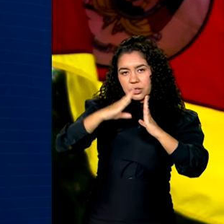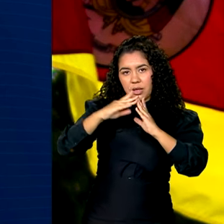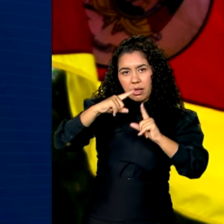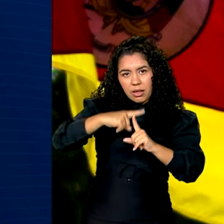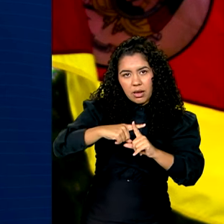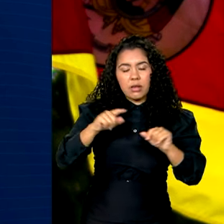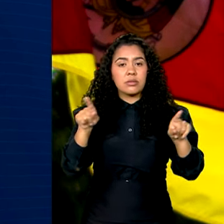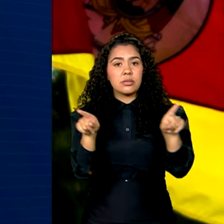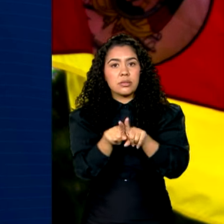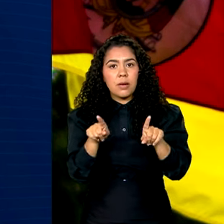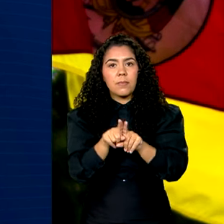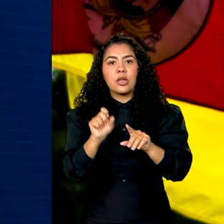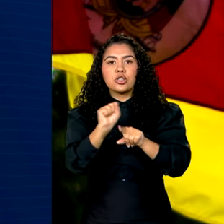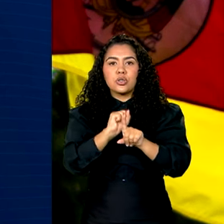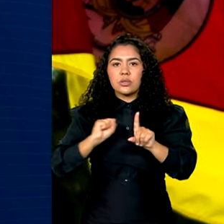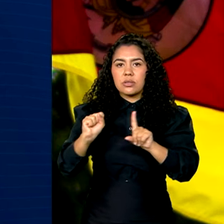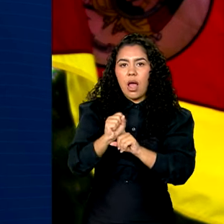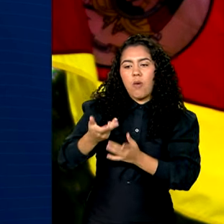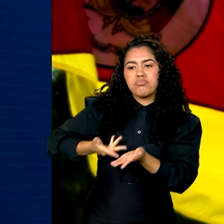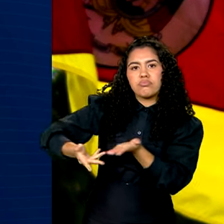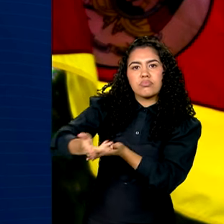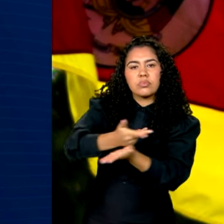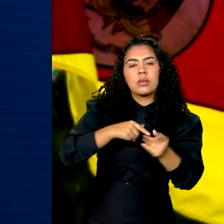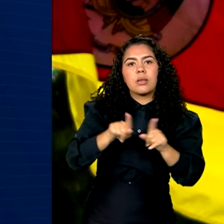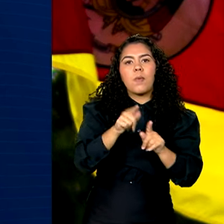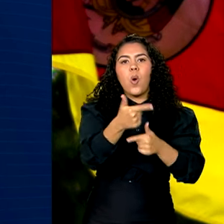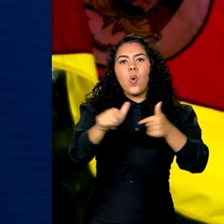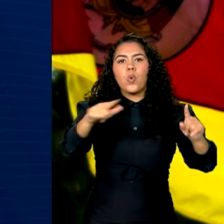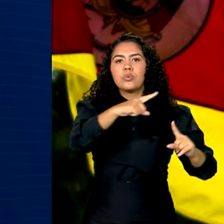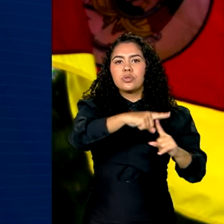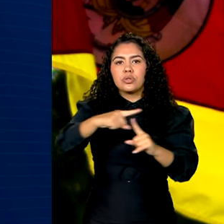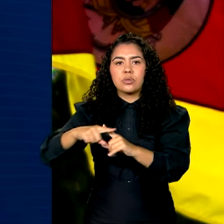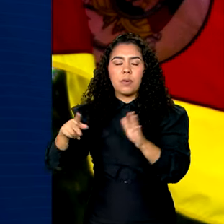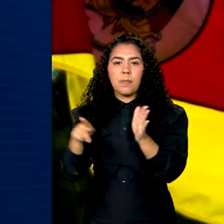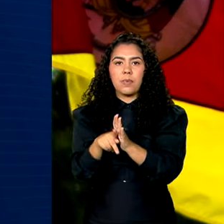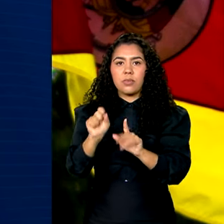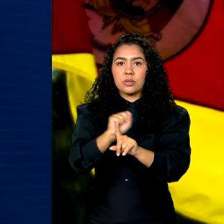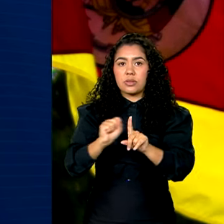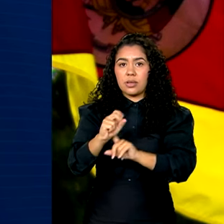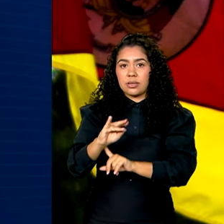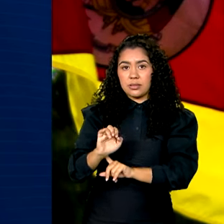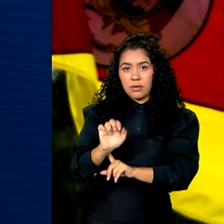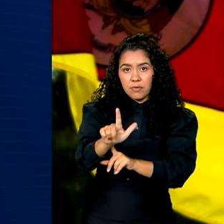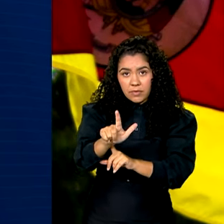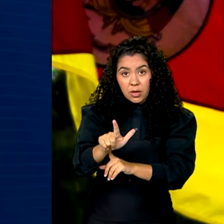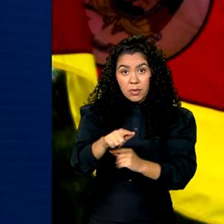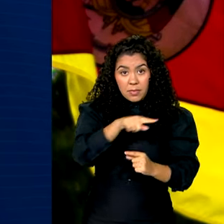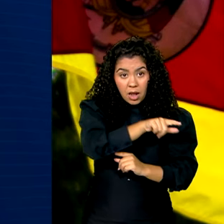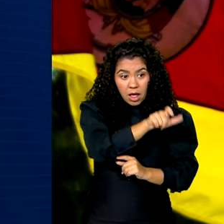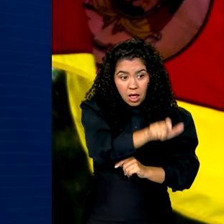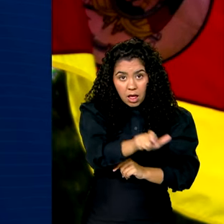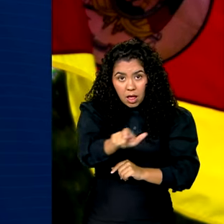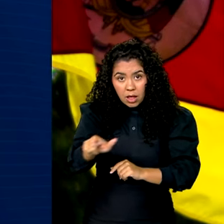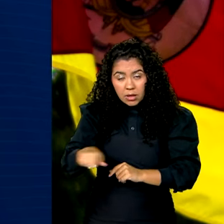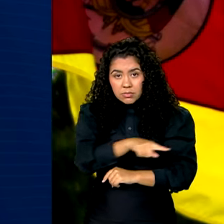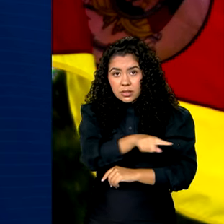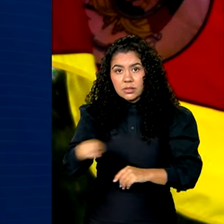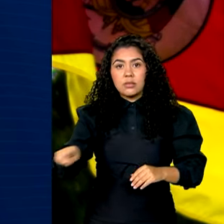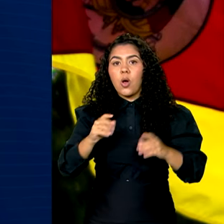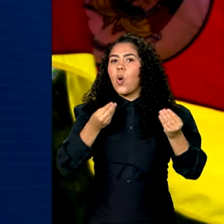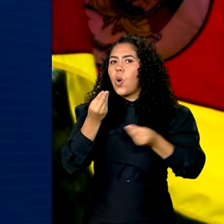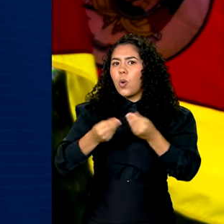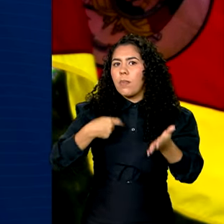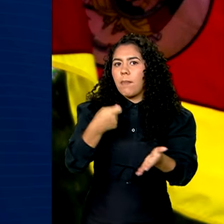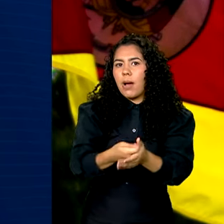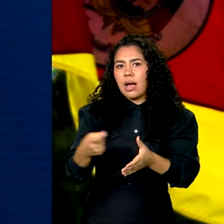sociedades cooperativas e outras organizações da sociedade civil. Para esses contribuintes, o pagamento da dívida